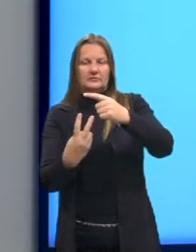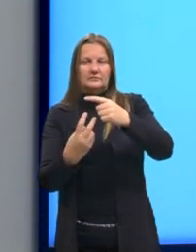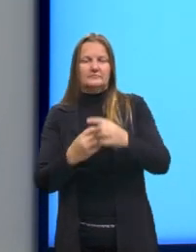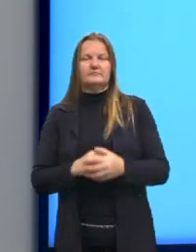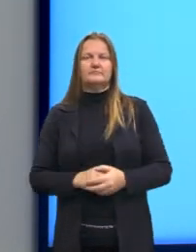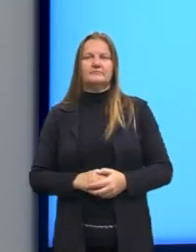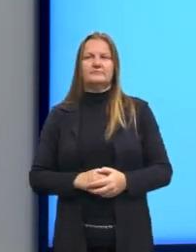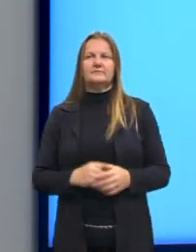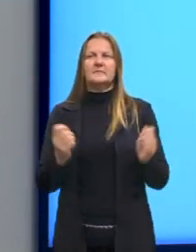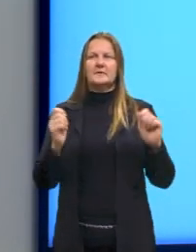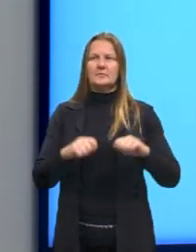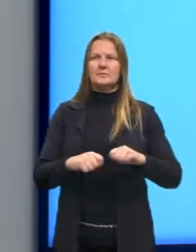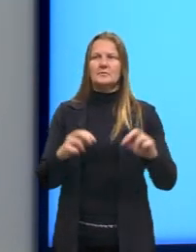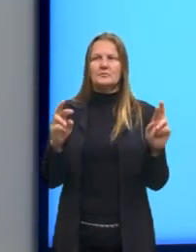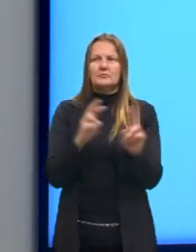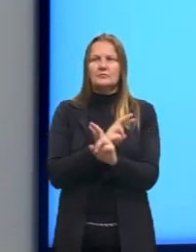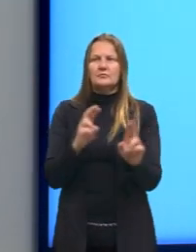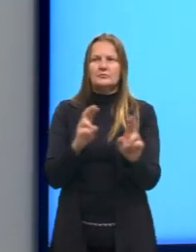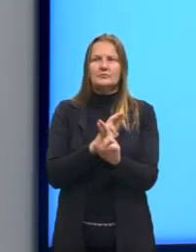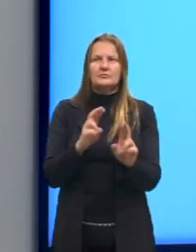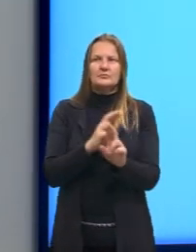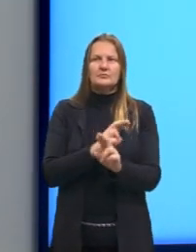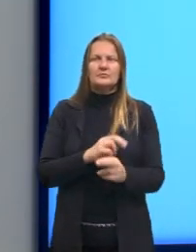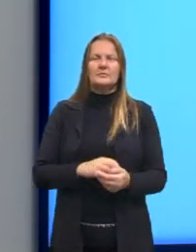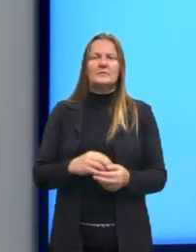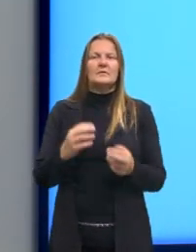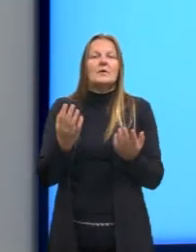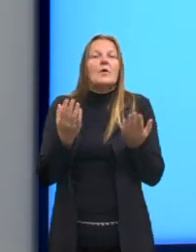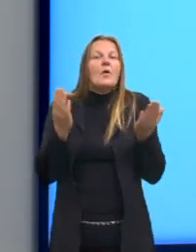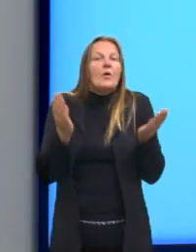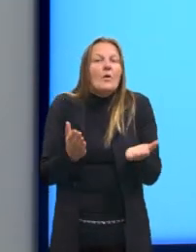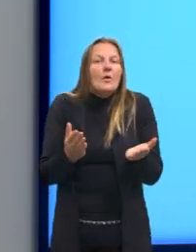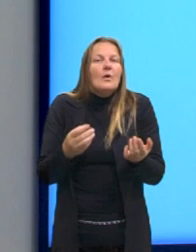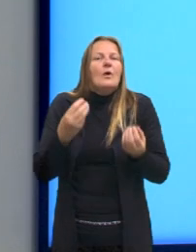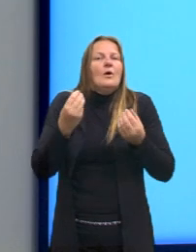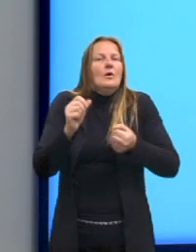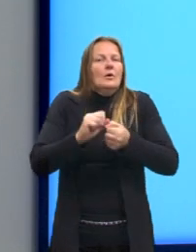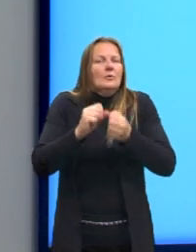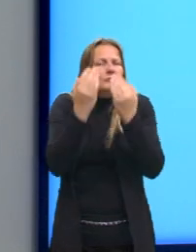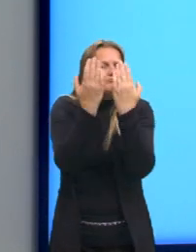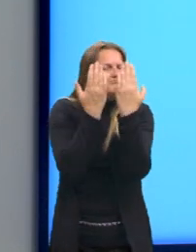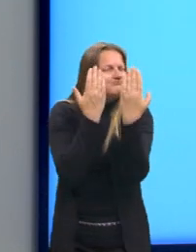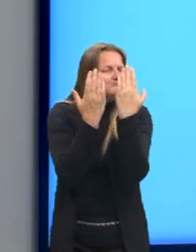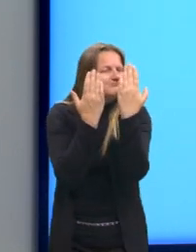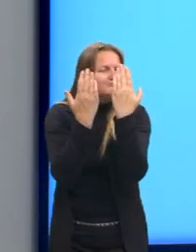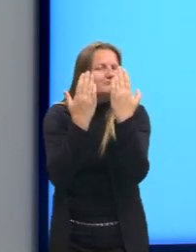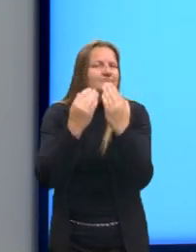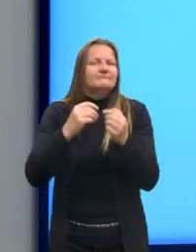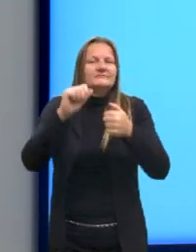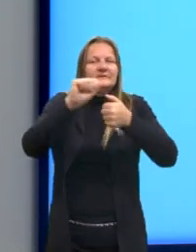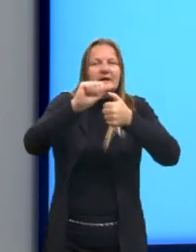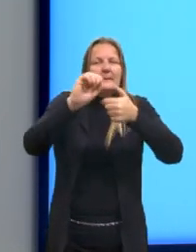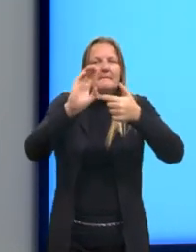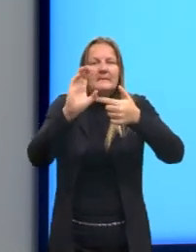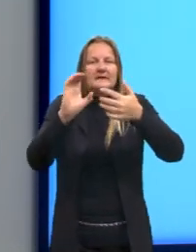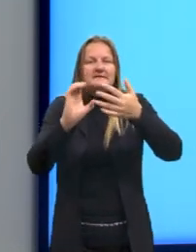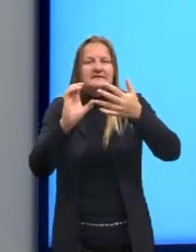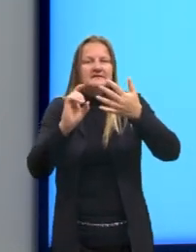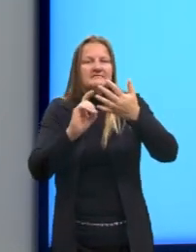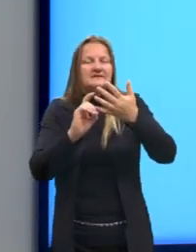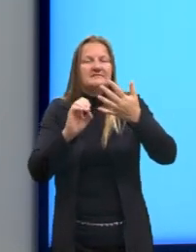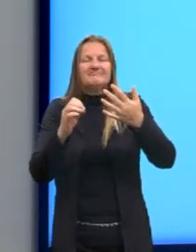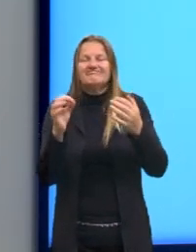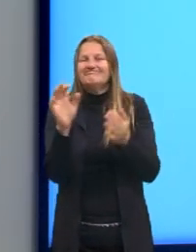aí, nós temos uma relação. Agora, se a gente vai comparar com as alternativas, nenhuma das